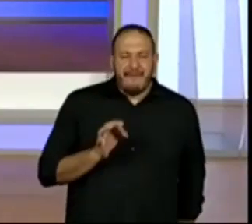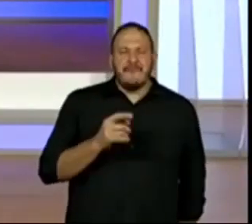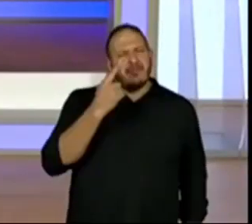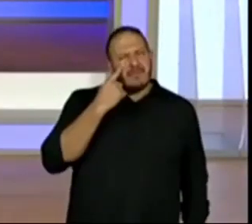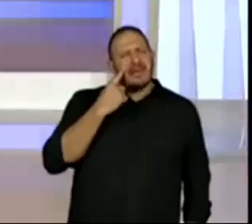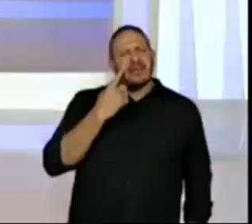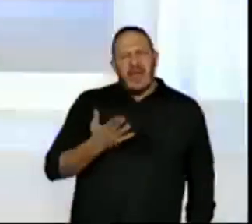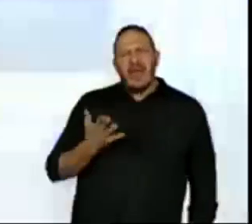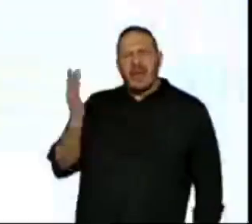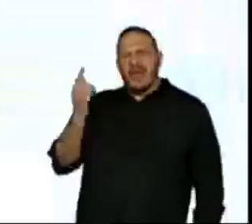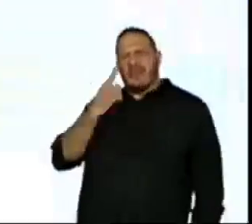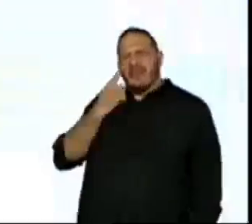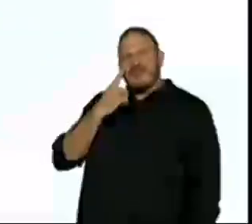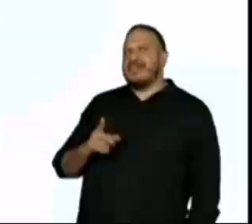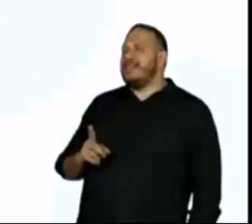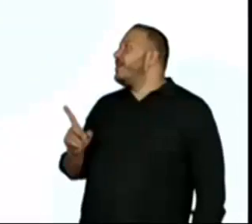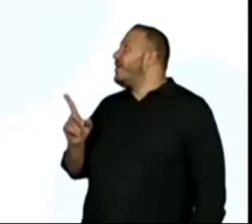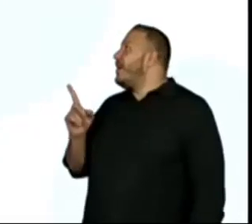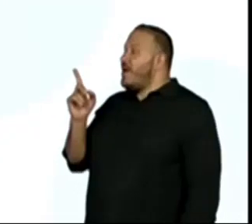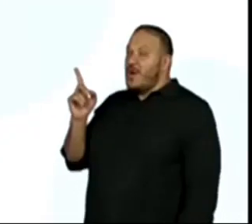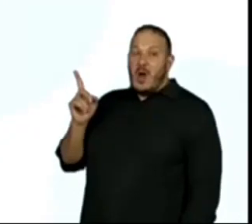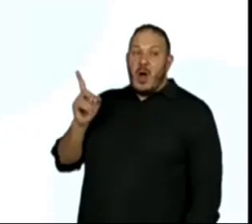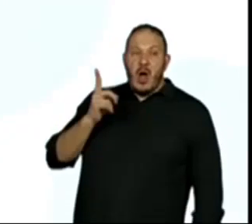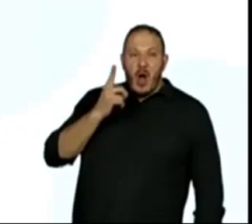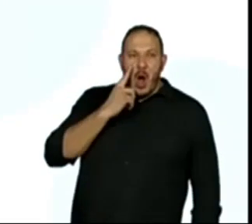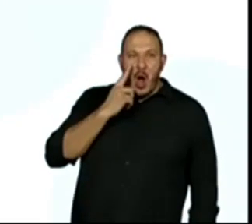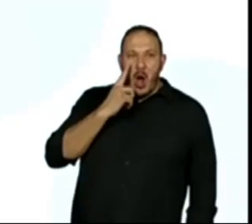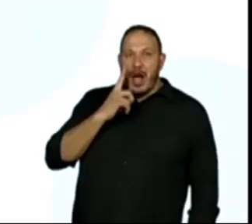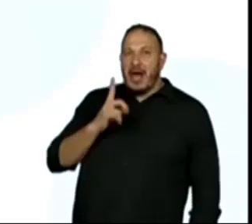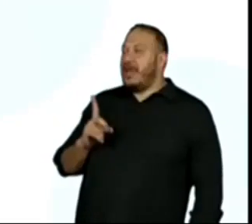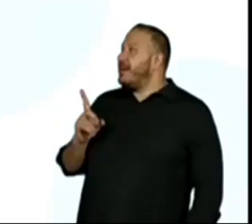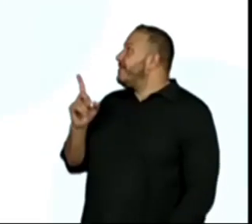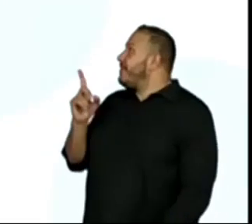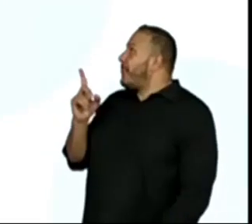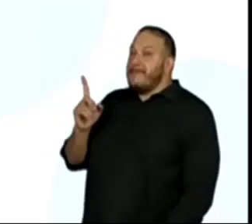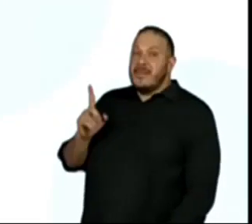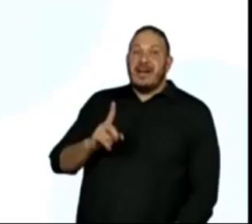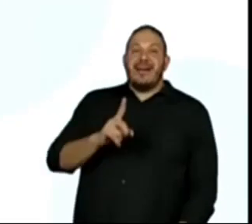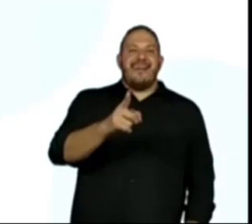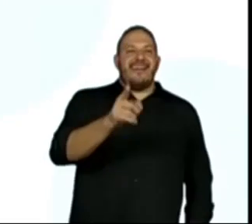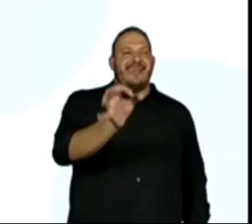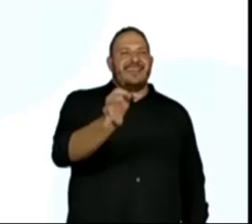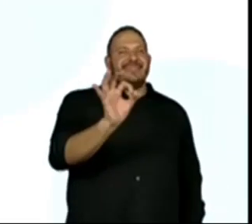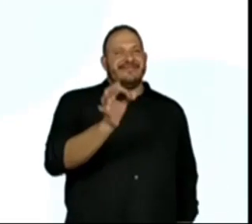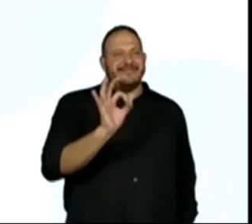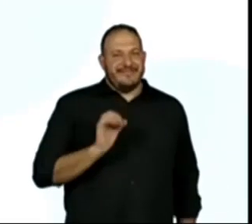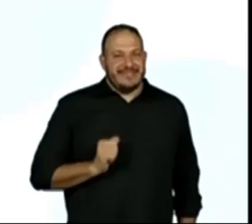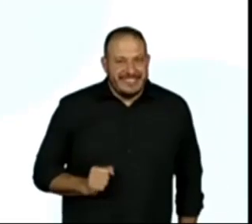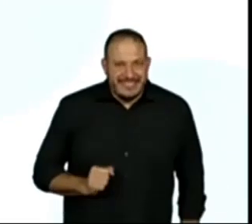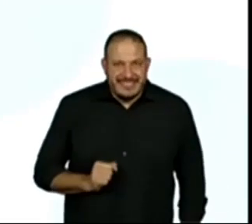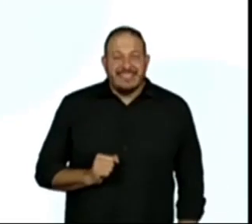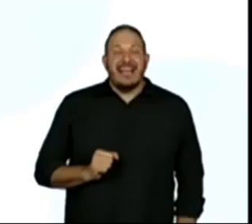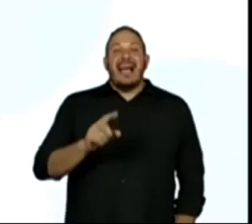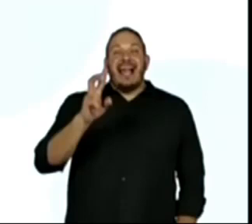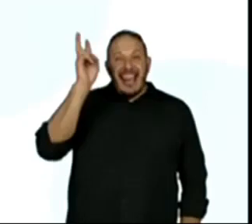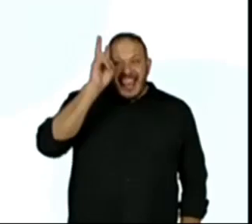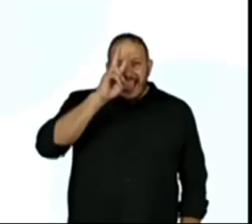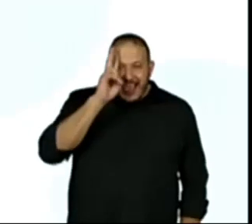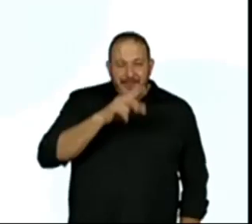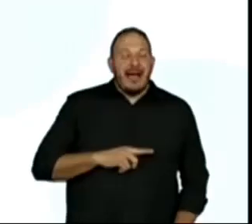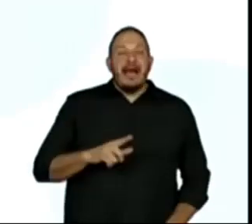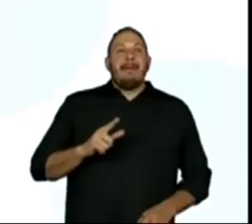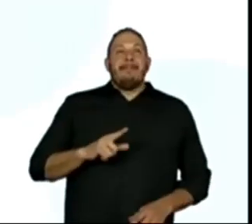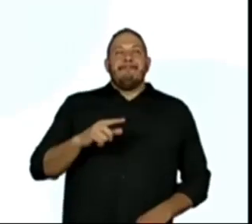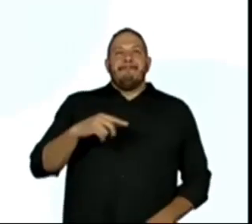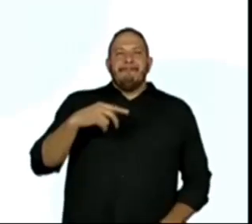por favor, até o pessoal ir consultando. Obrigada. E, ah, tem letra minúscula no